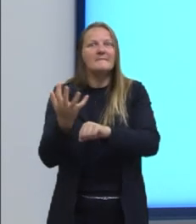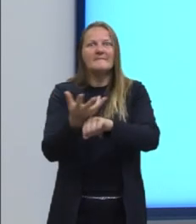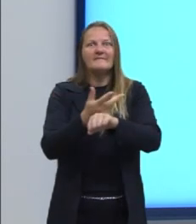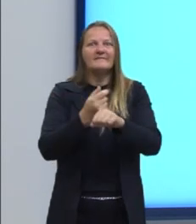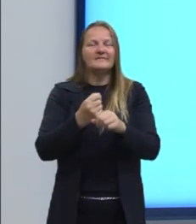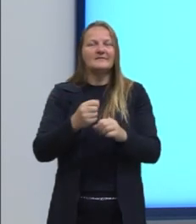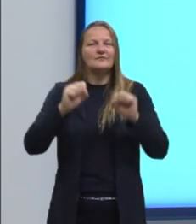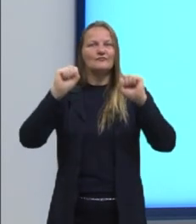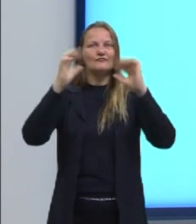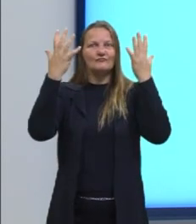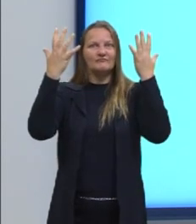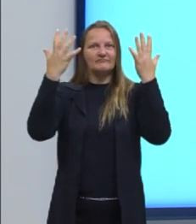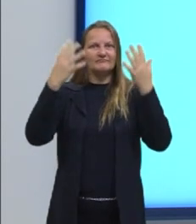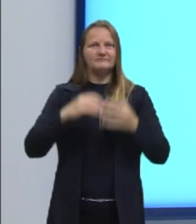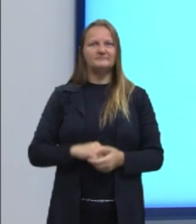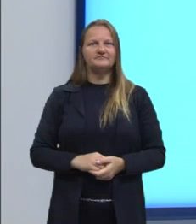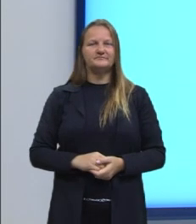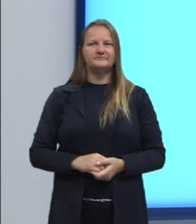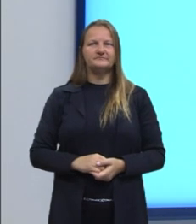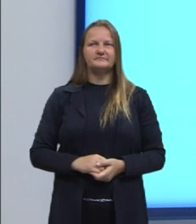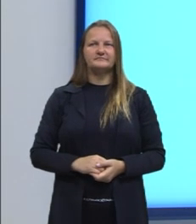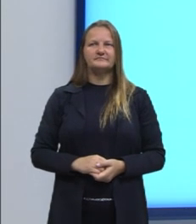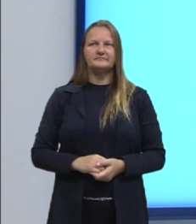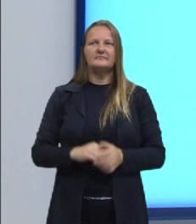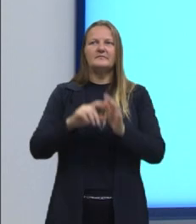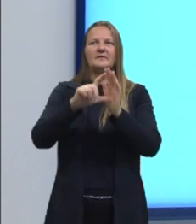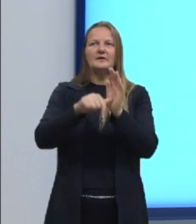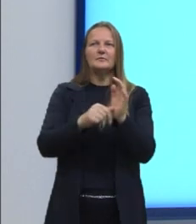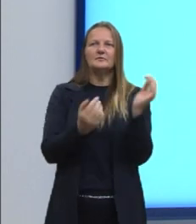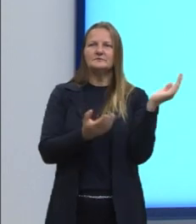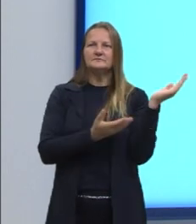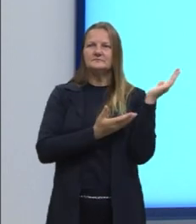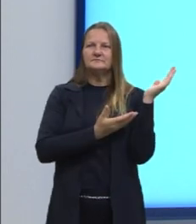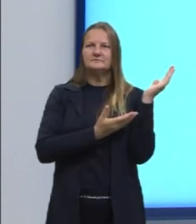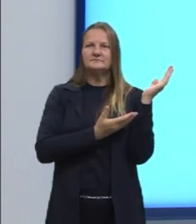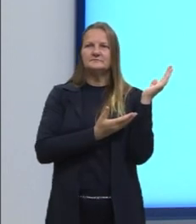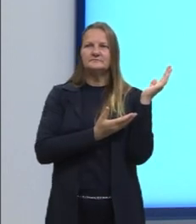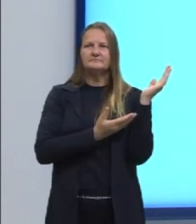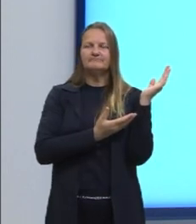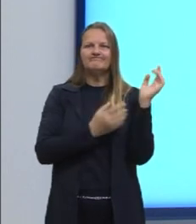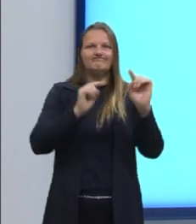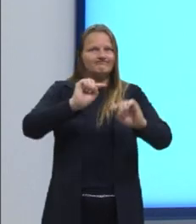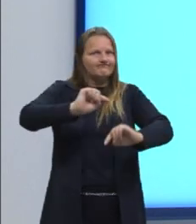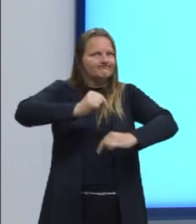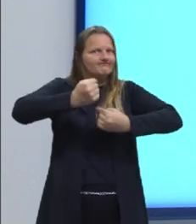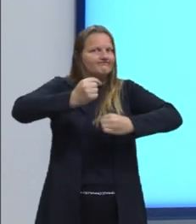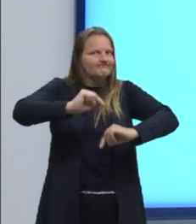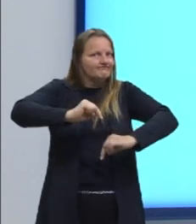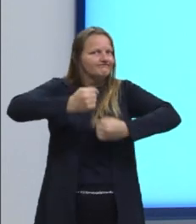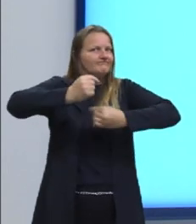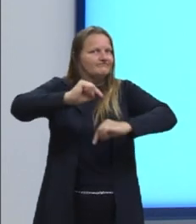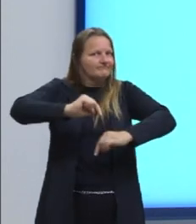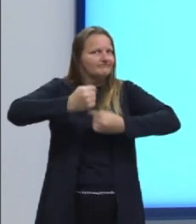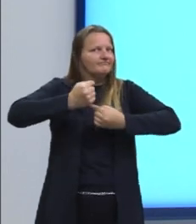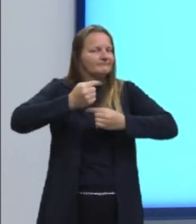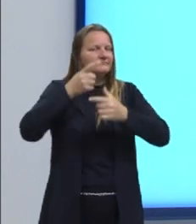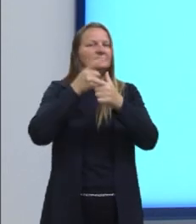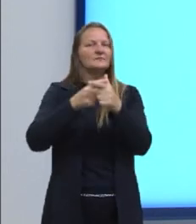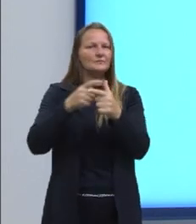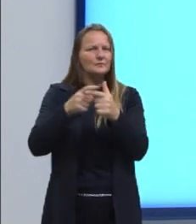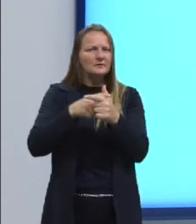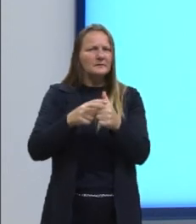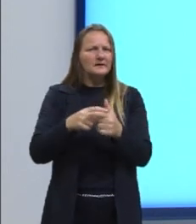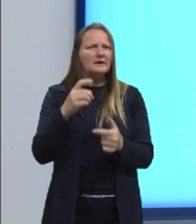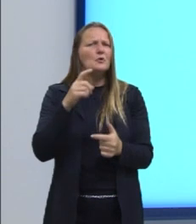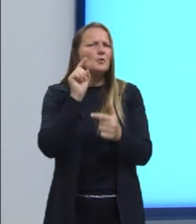fenômenos, né? Depois disso, gente, enfrentar situações, problema, que a gente fala tanto,